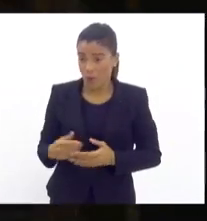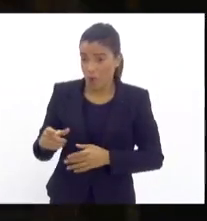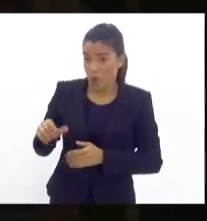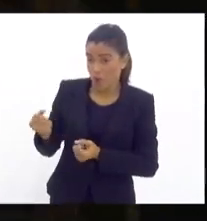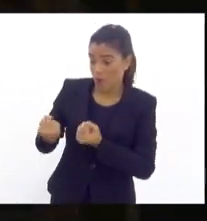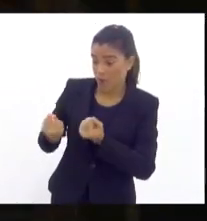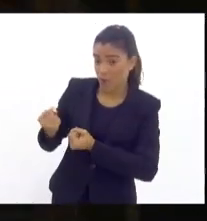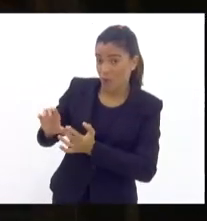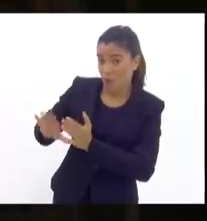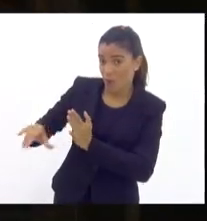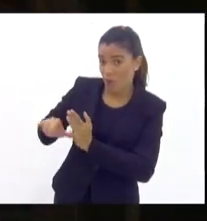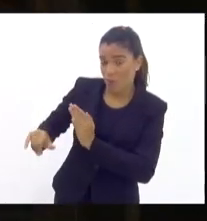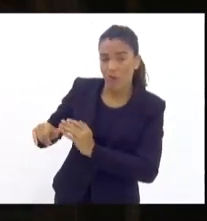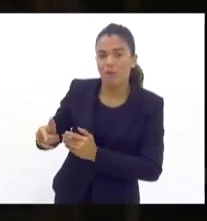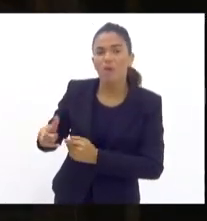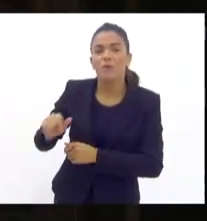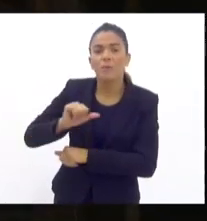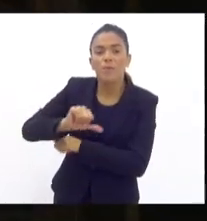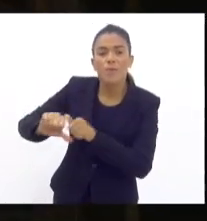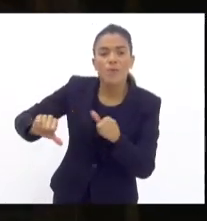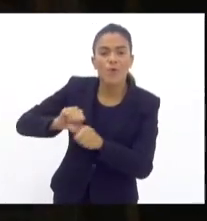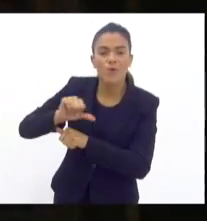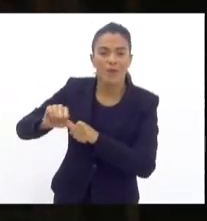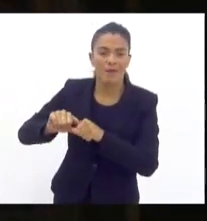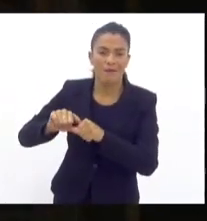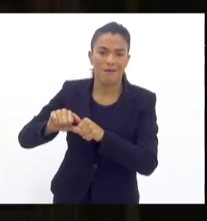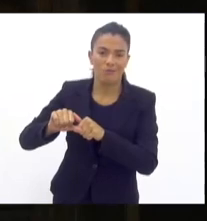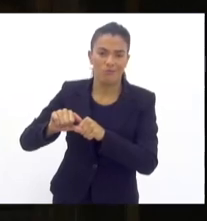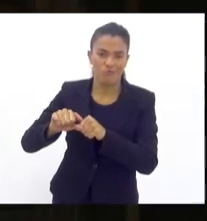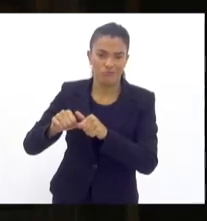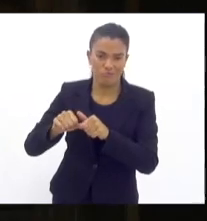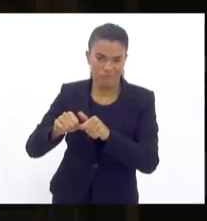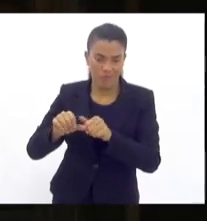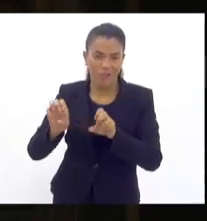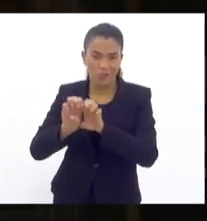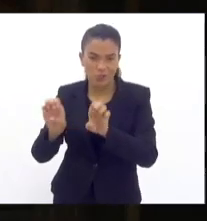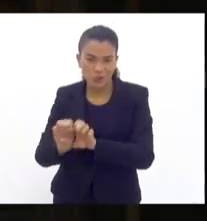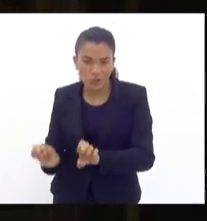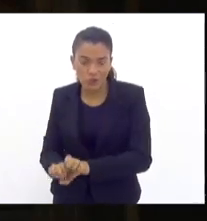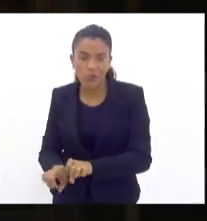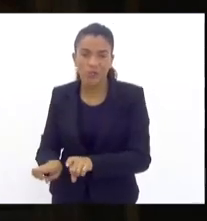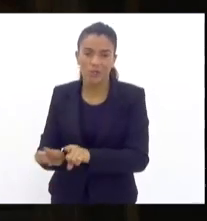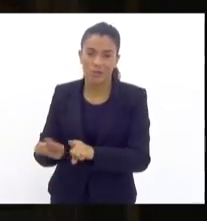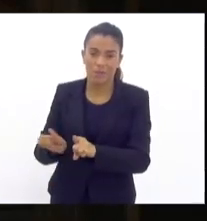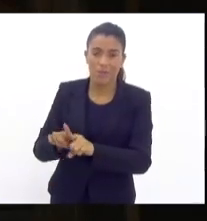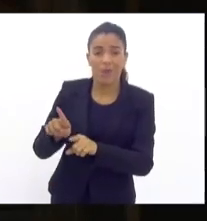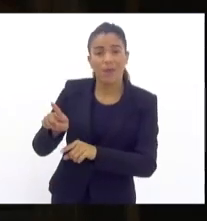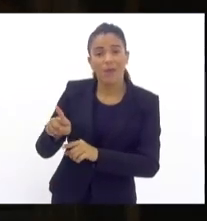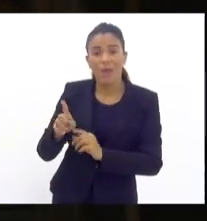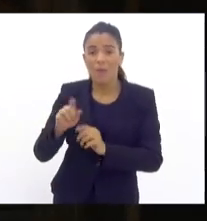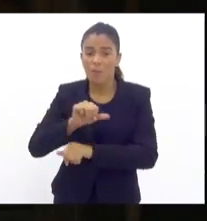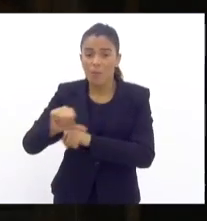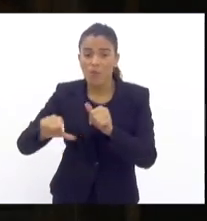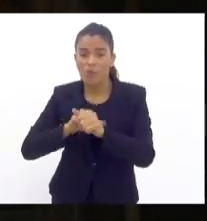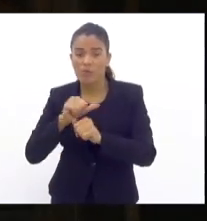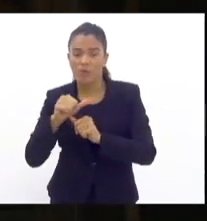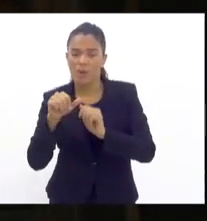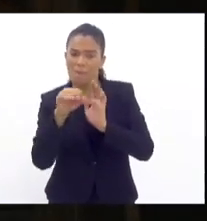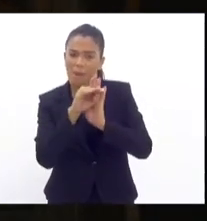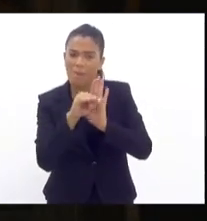roubados, eles são adulterados, eles são colocados numa questão de receita, são